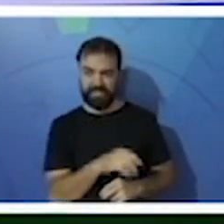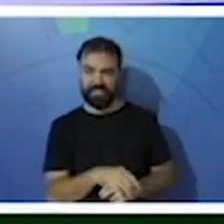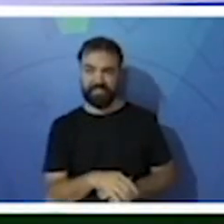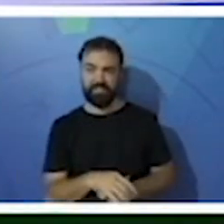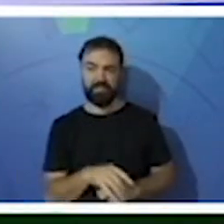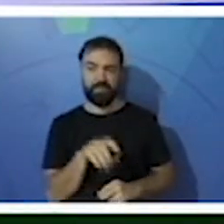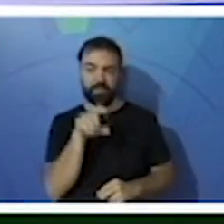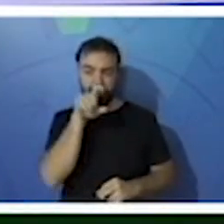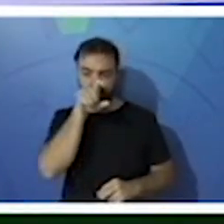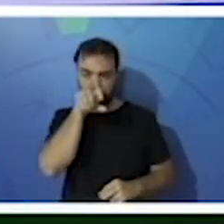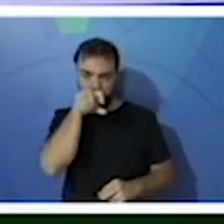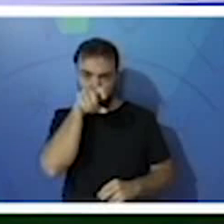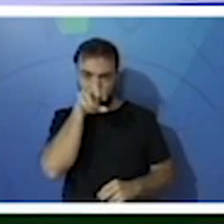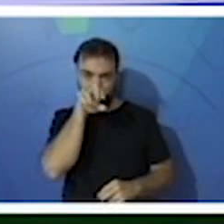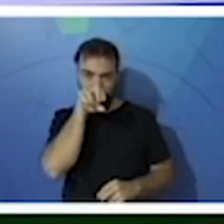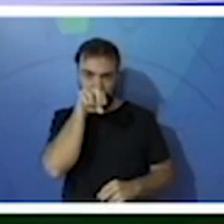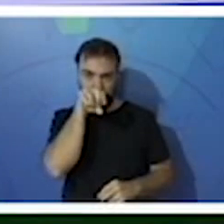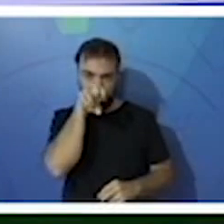Araraúna.